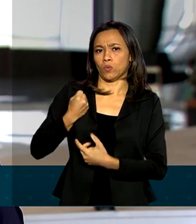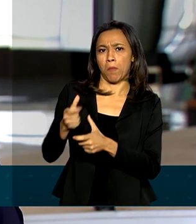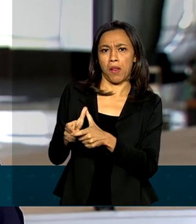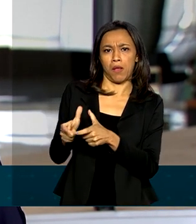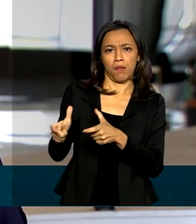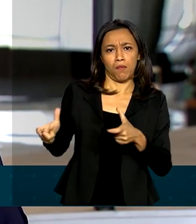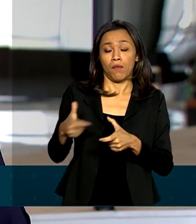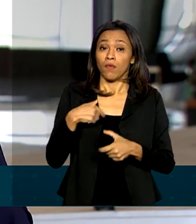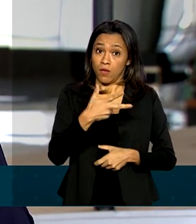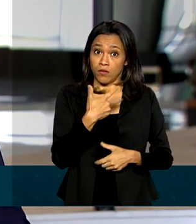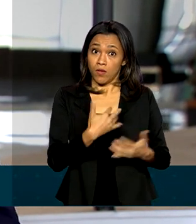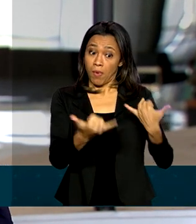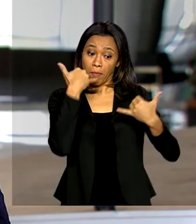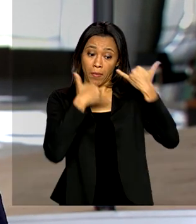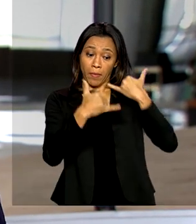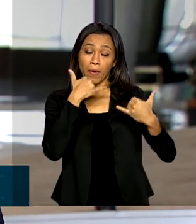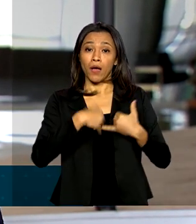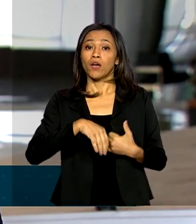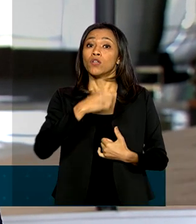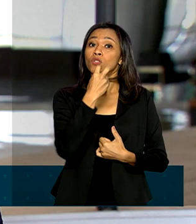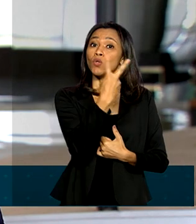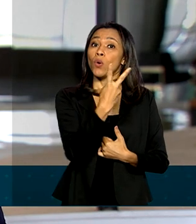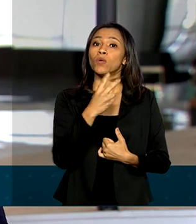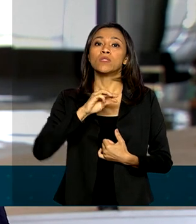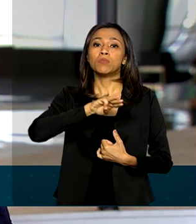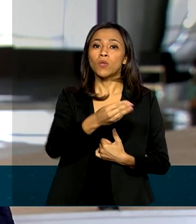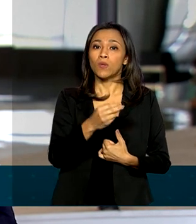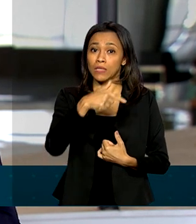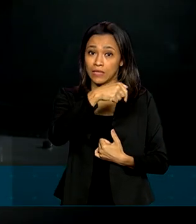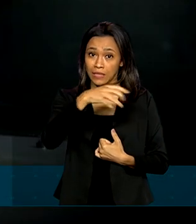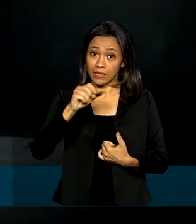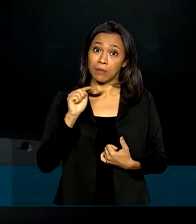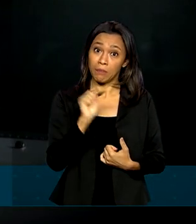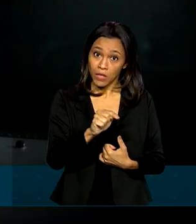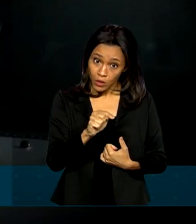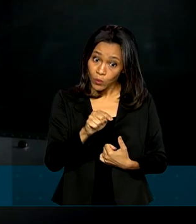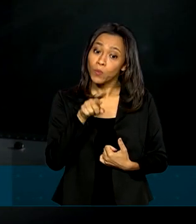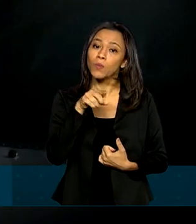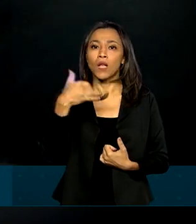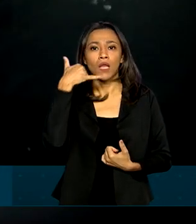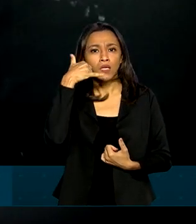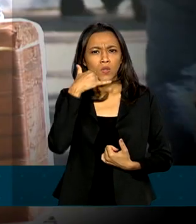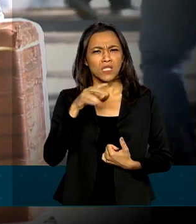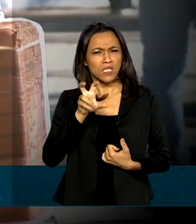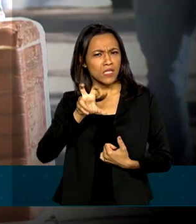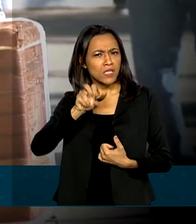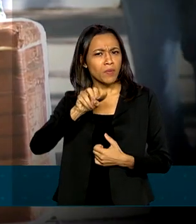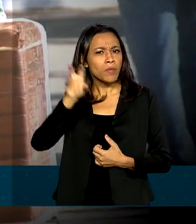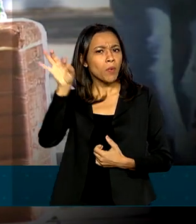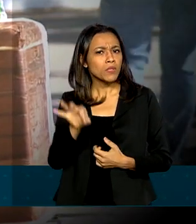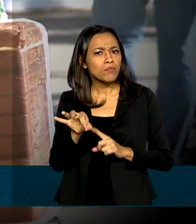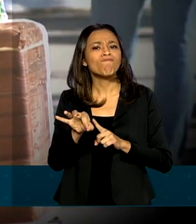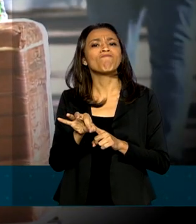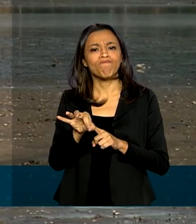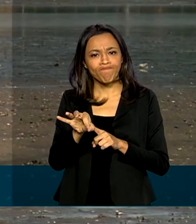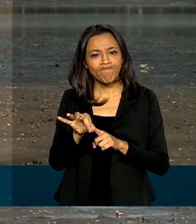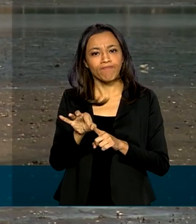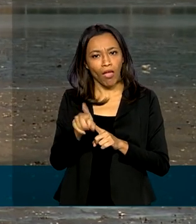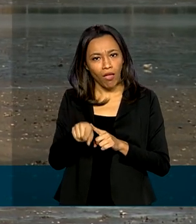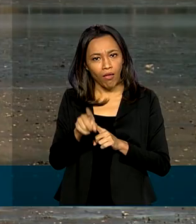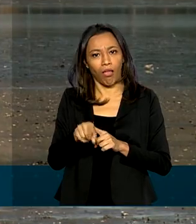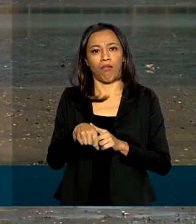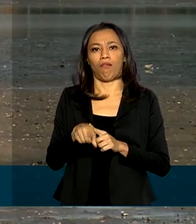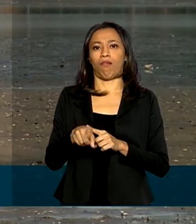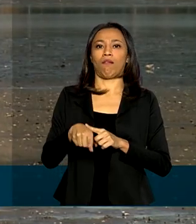passado, o Disque 100 recebeu 2 milhões e 700 mil ligações e 55% das denúncias eram referentes à